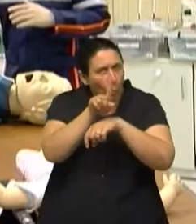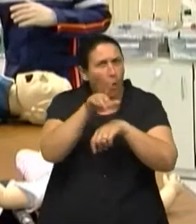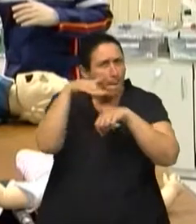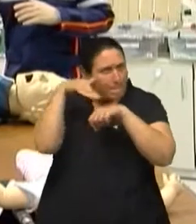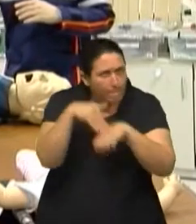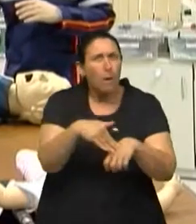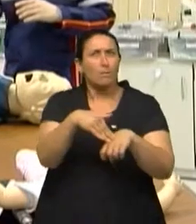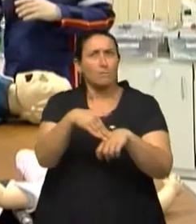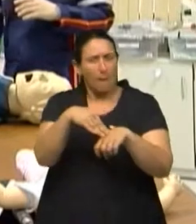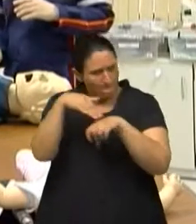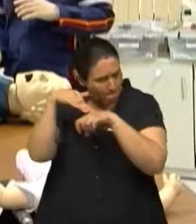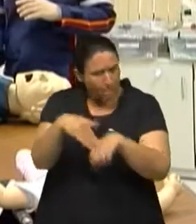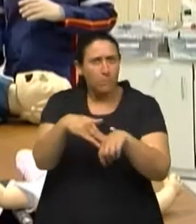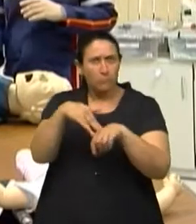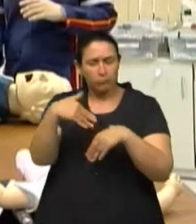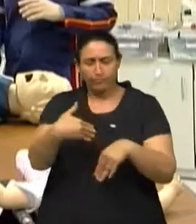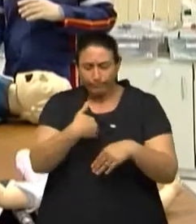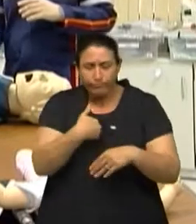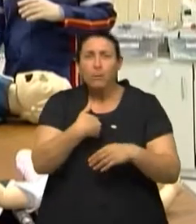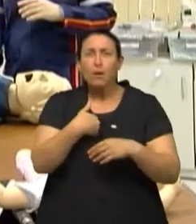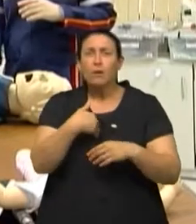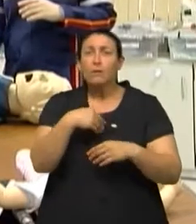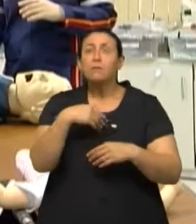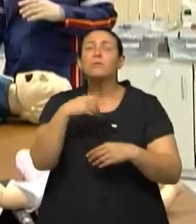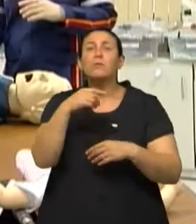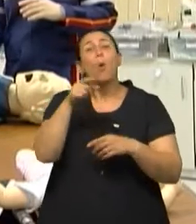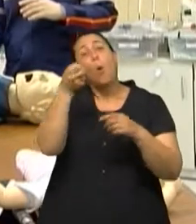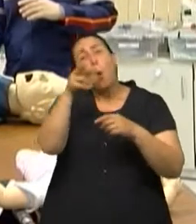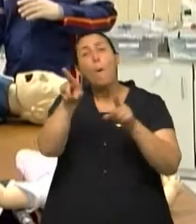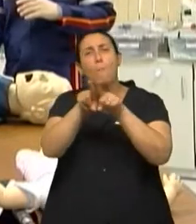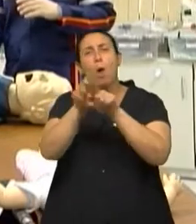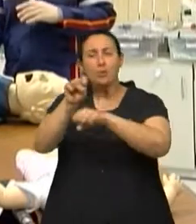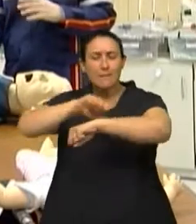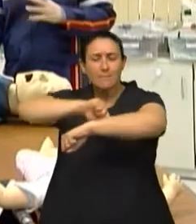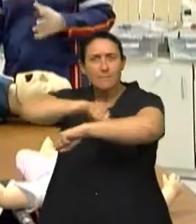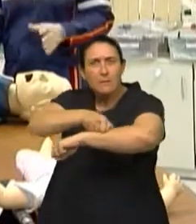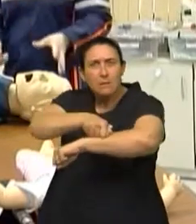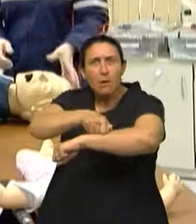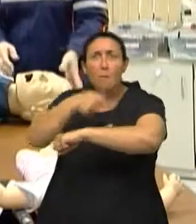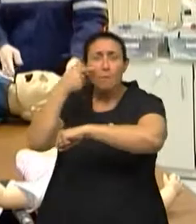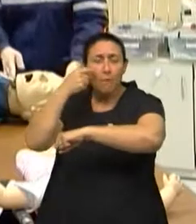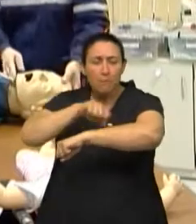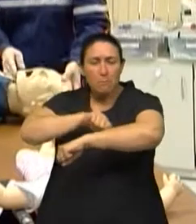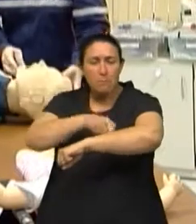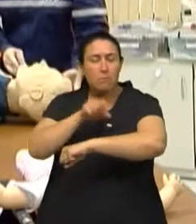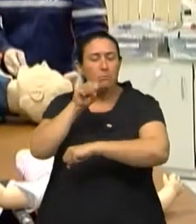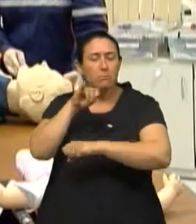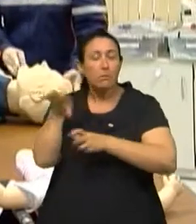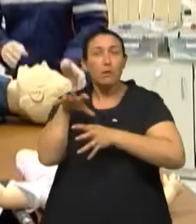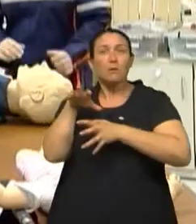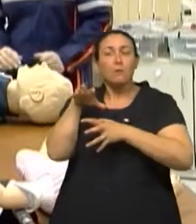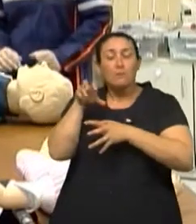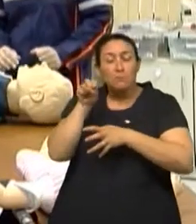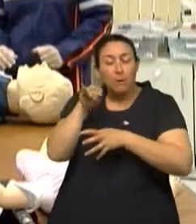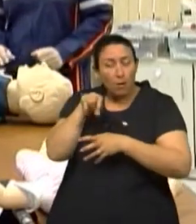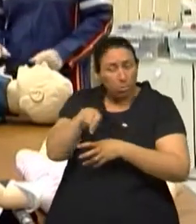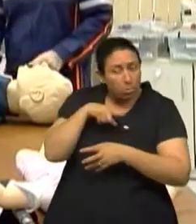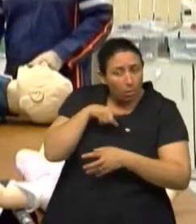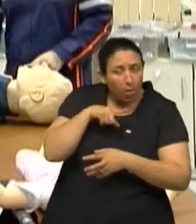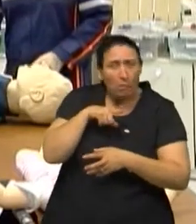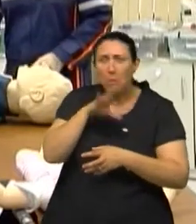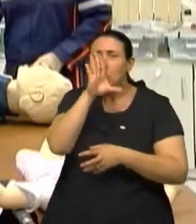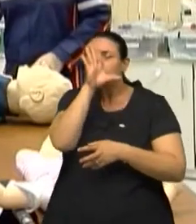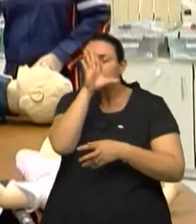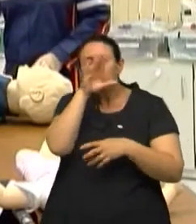gente aperta, tá? Ou então vocês podem dar um beliscão também, bem forte, para ver se ele tem alguma reação.